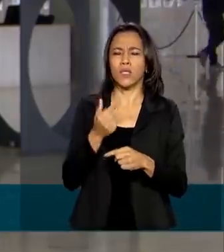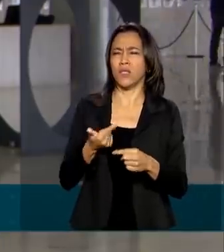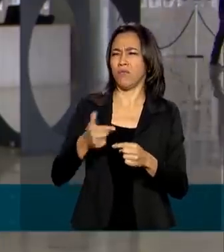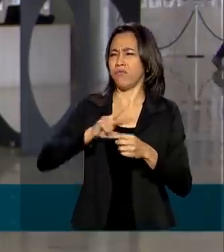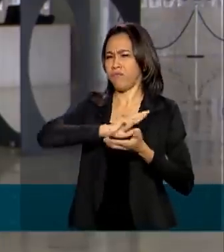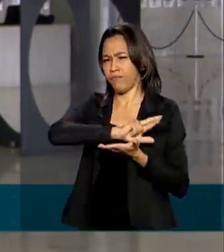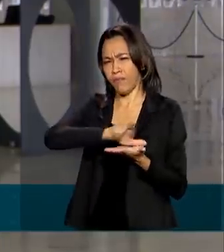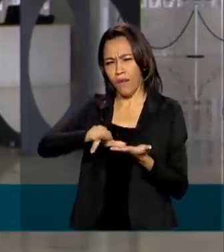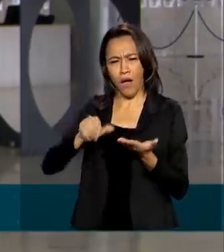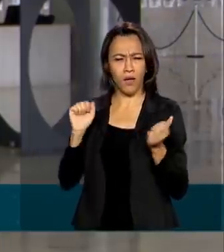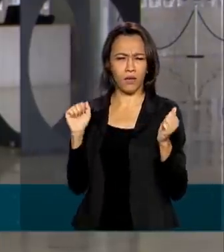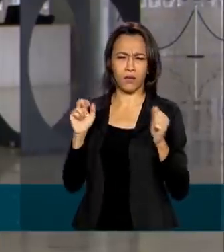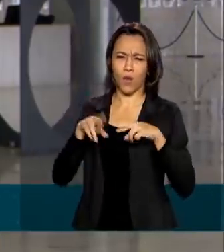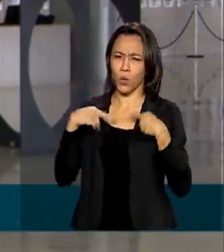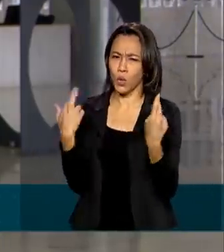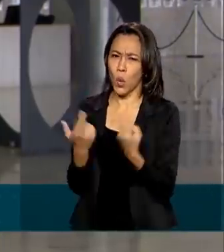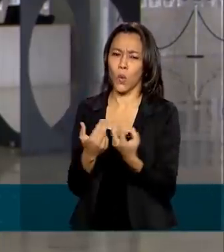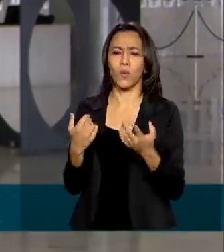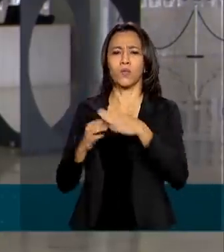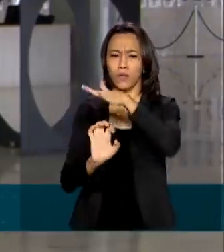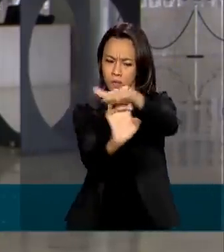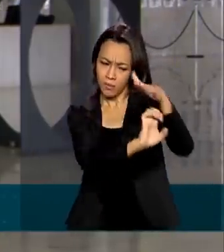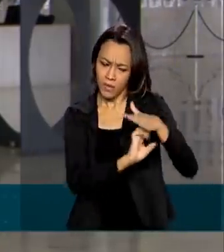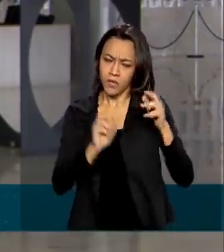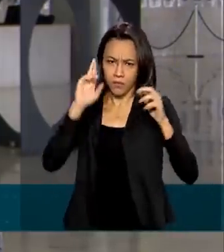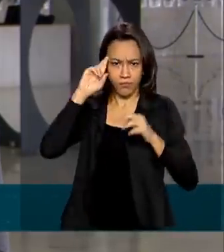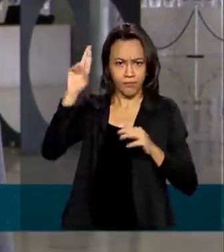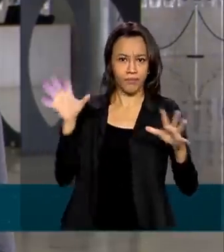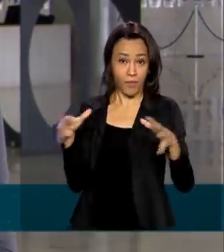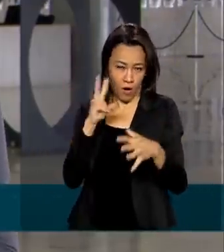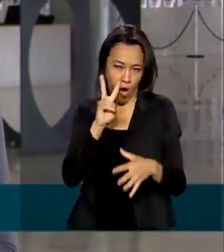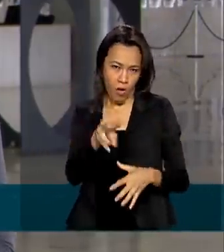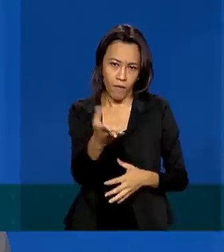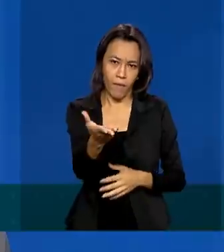empresários que vão participar dessa semana e deu mais detalhes. Confira aí.